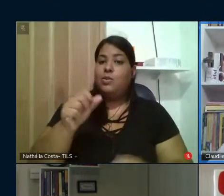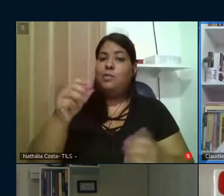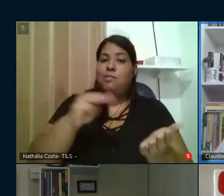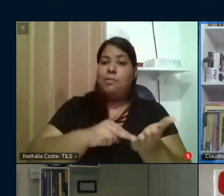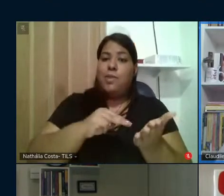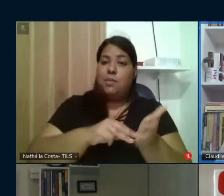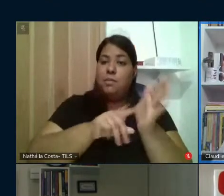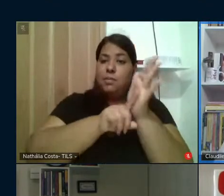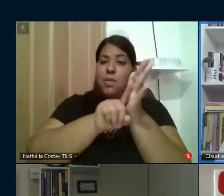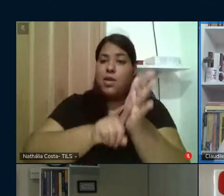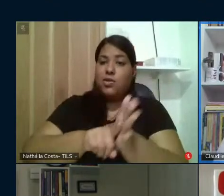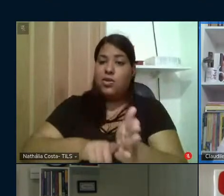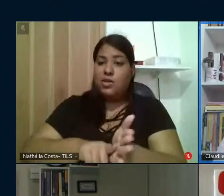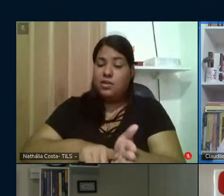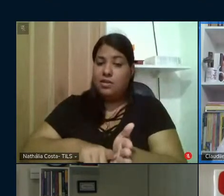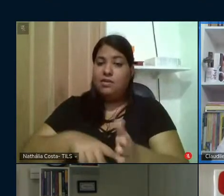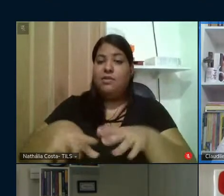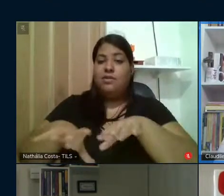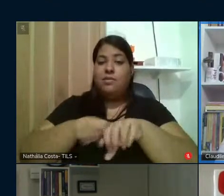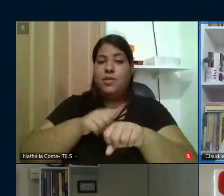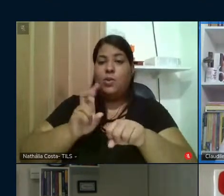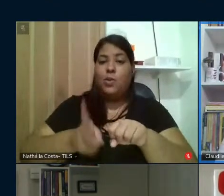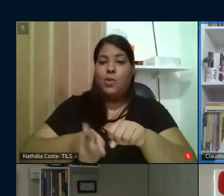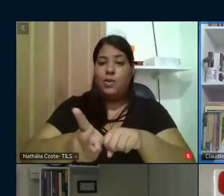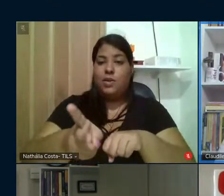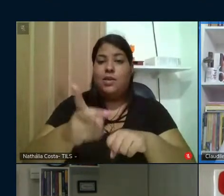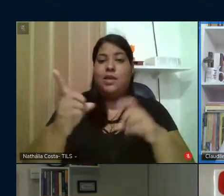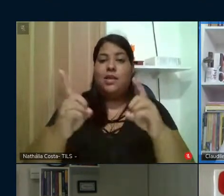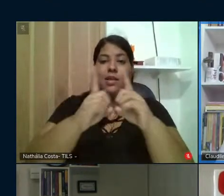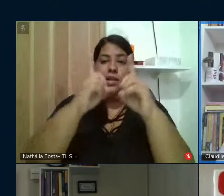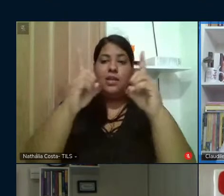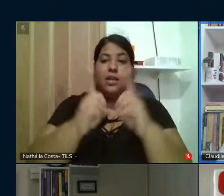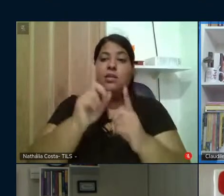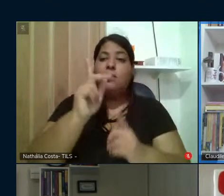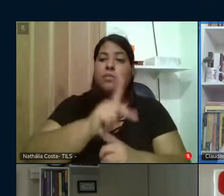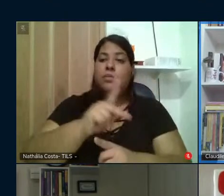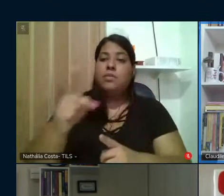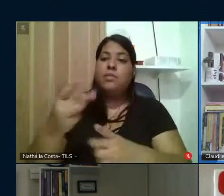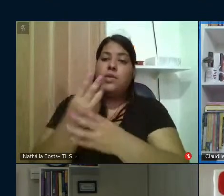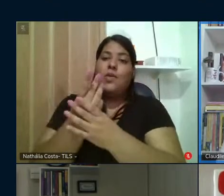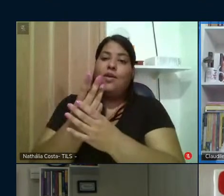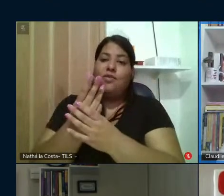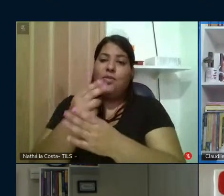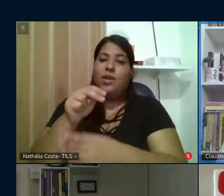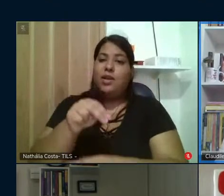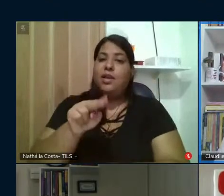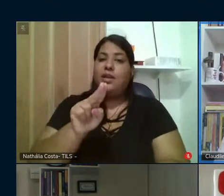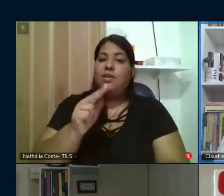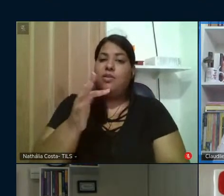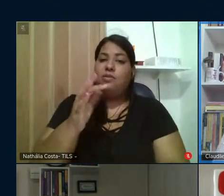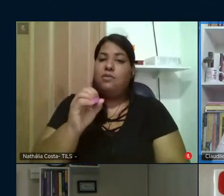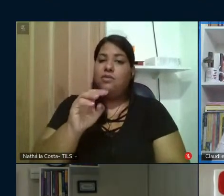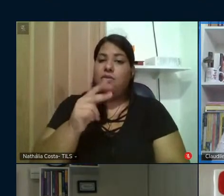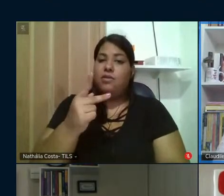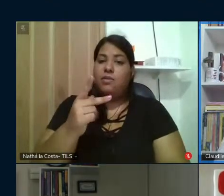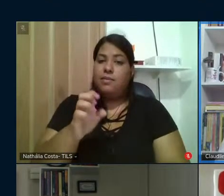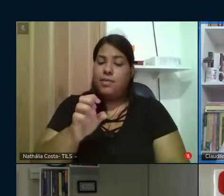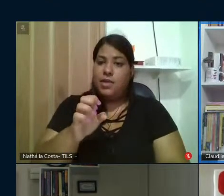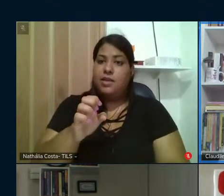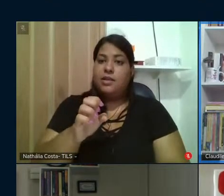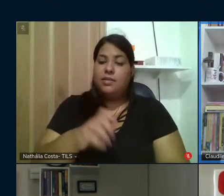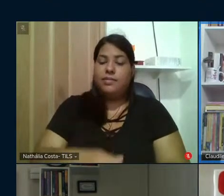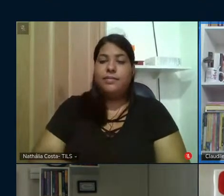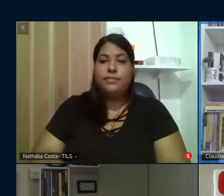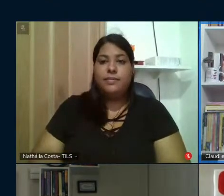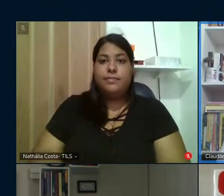Formação Continuada, didático-pedagógica dos professores da UFPE, no FOP, no bienio entre 2018 e 2020, e tem